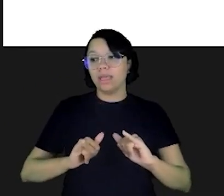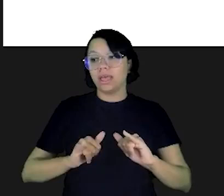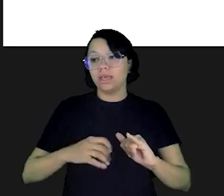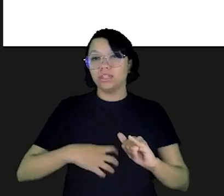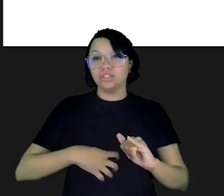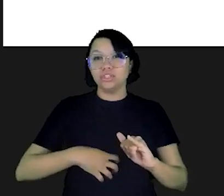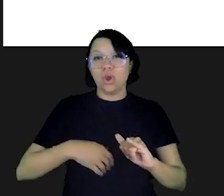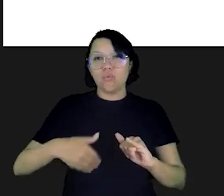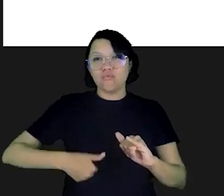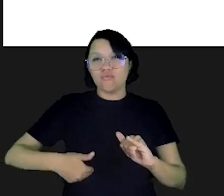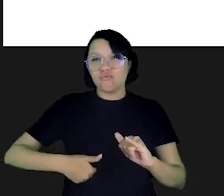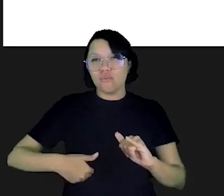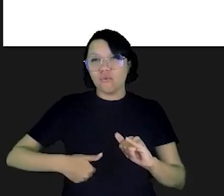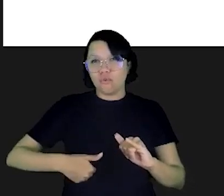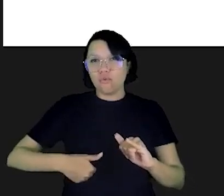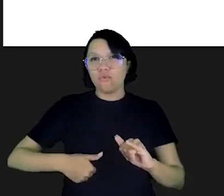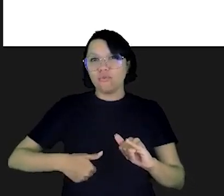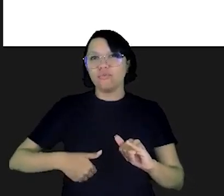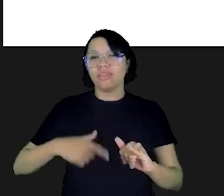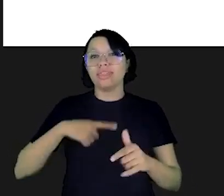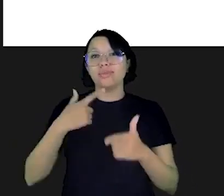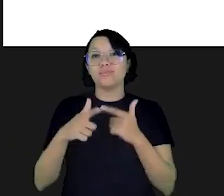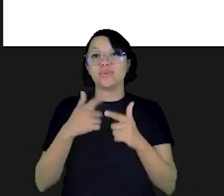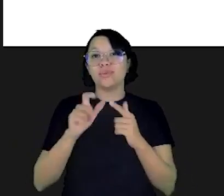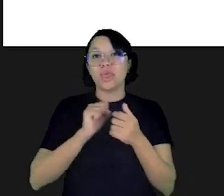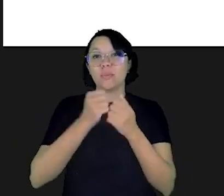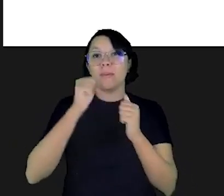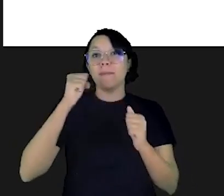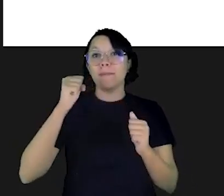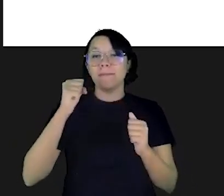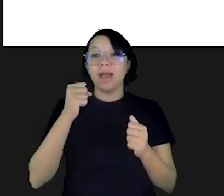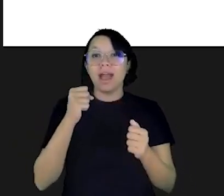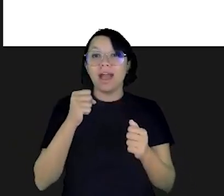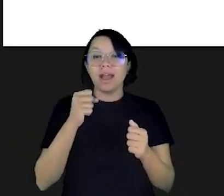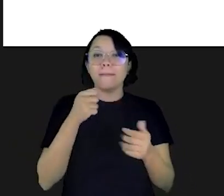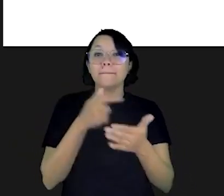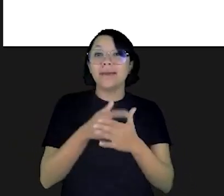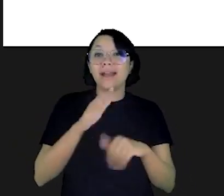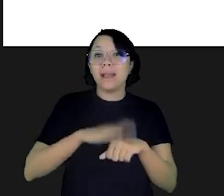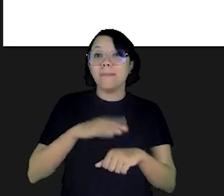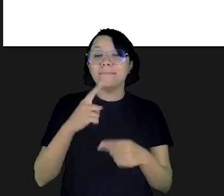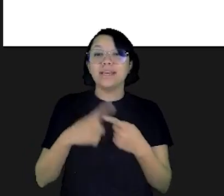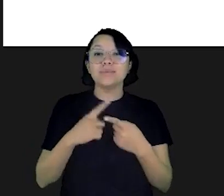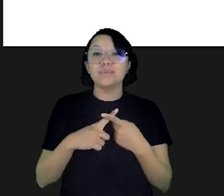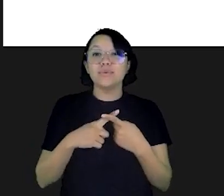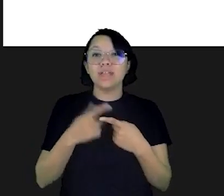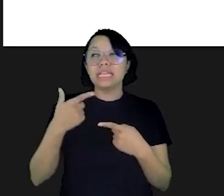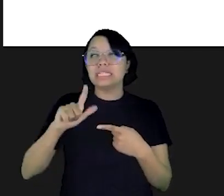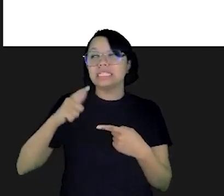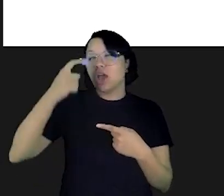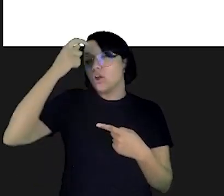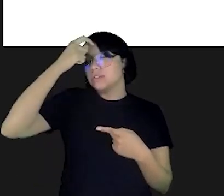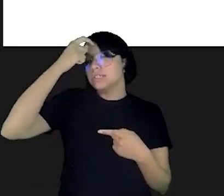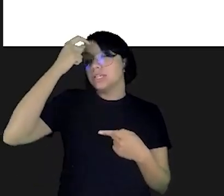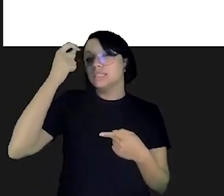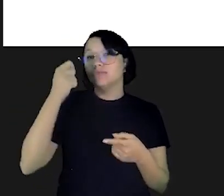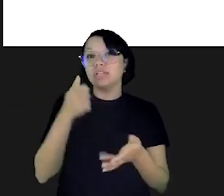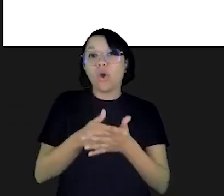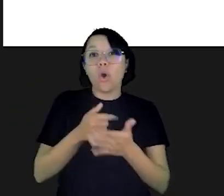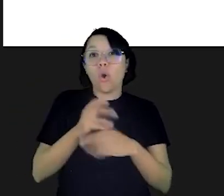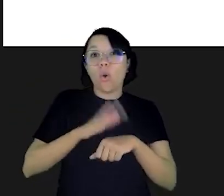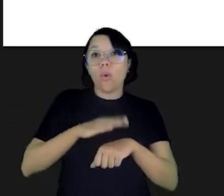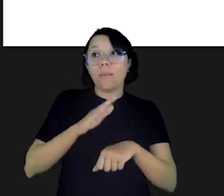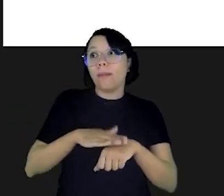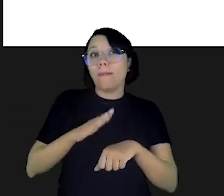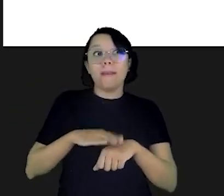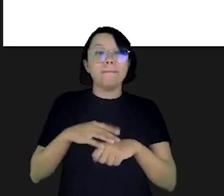compra no supermercado de barriga vazia implica numa conta um pouquinho maior porque inconscientemente você